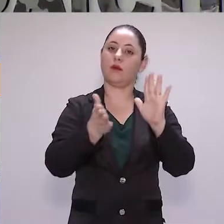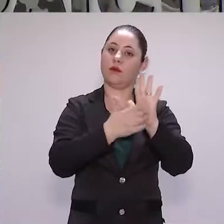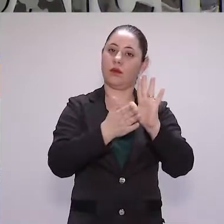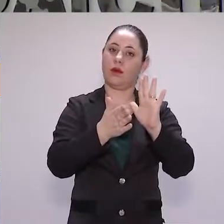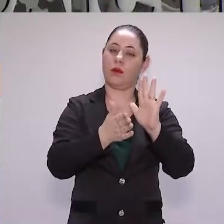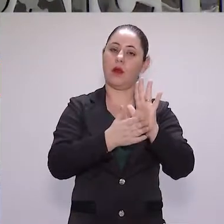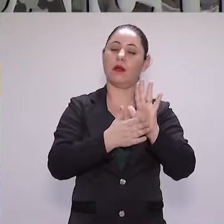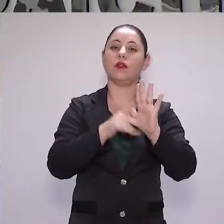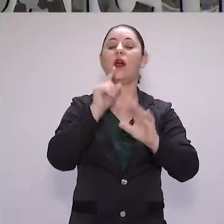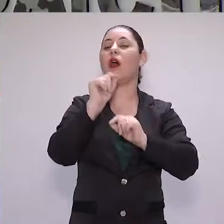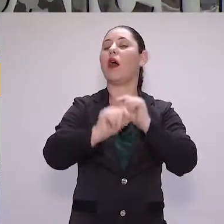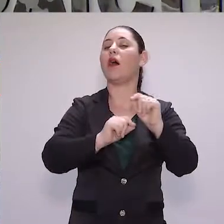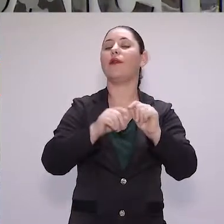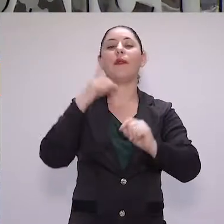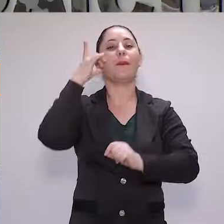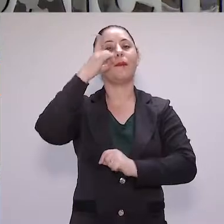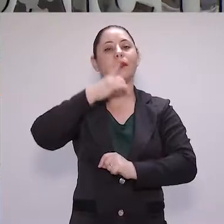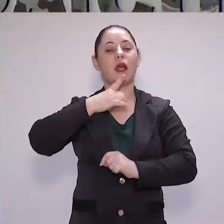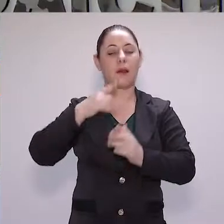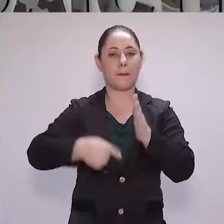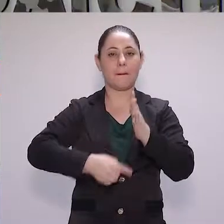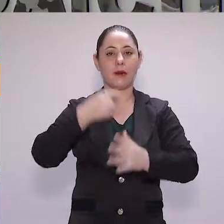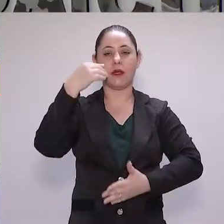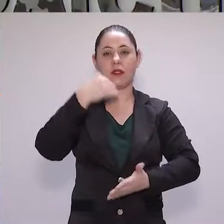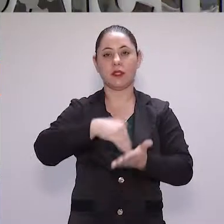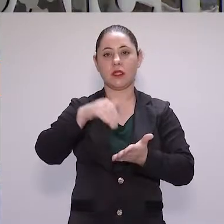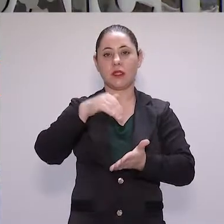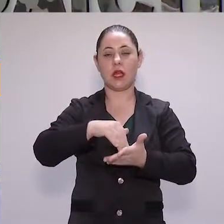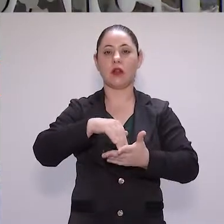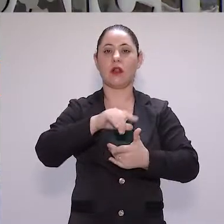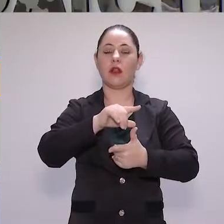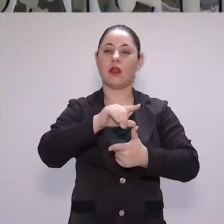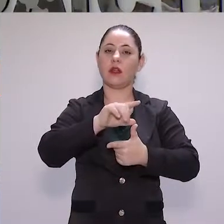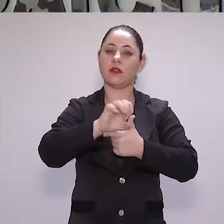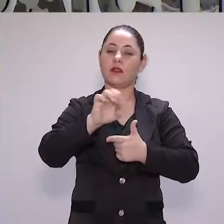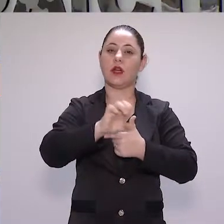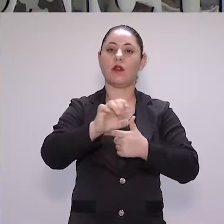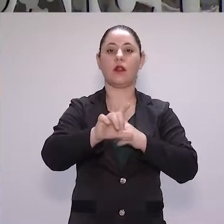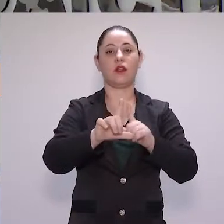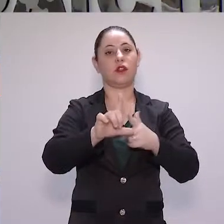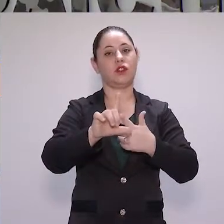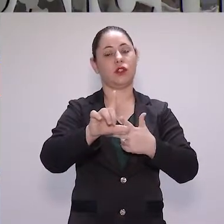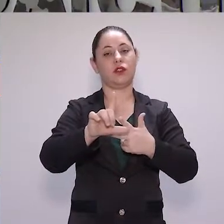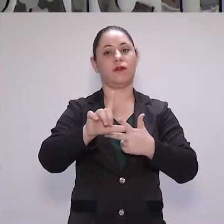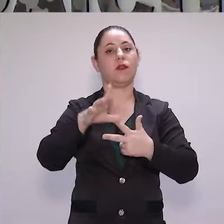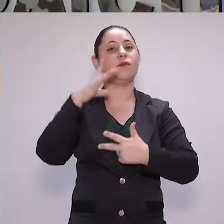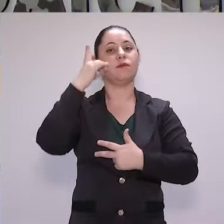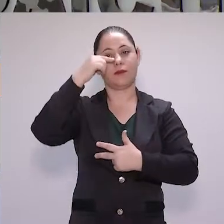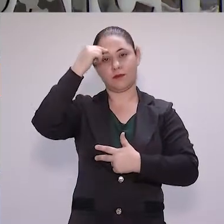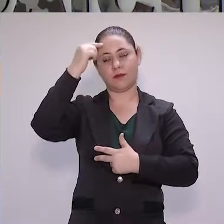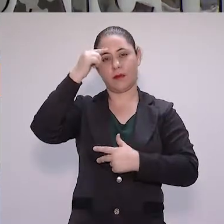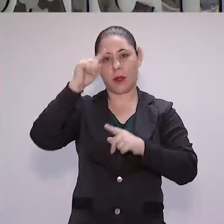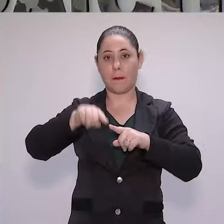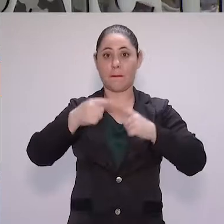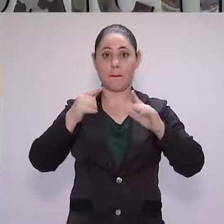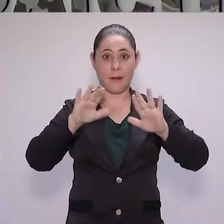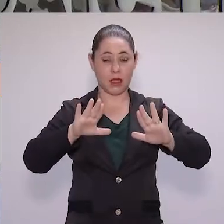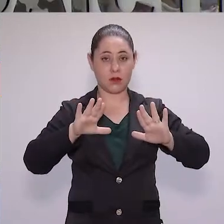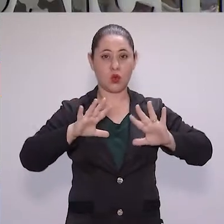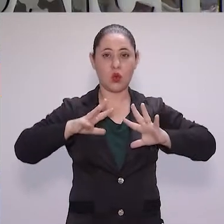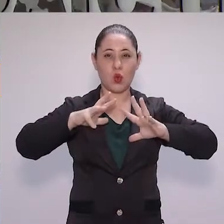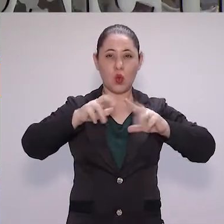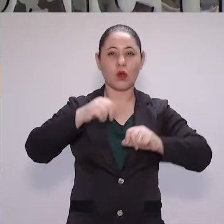proposta é de autoria do primeiro secretário do Legislativo Estadual, deputado Zé Teixeira. Mas